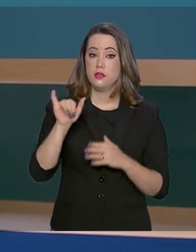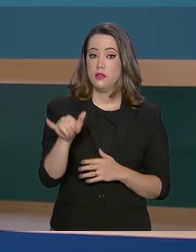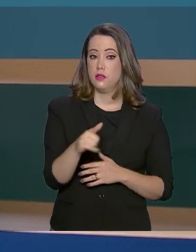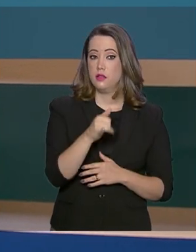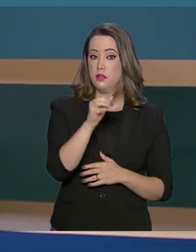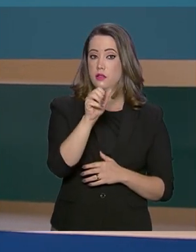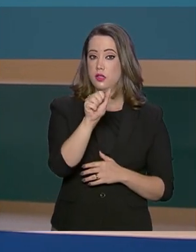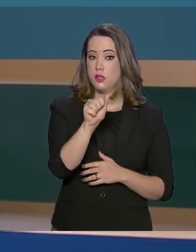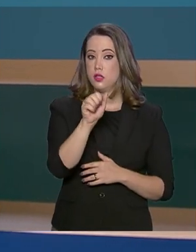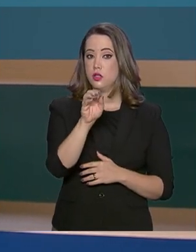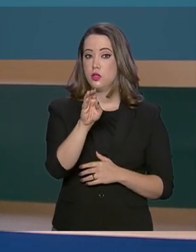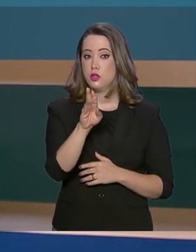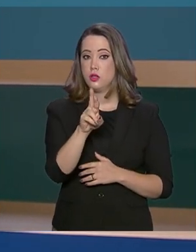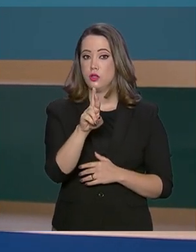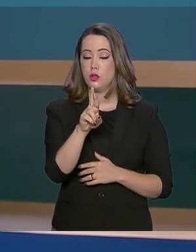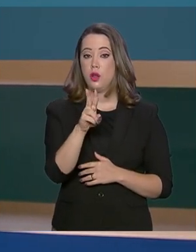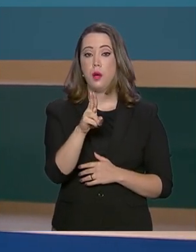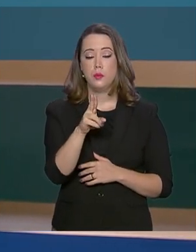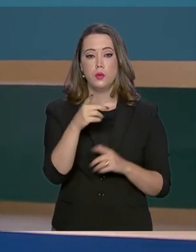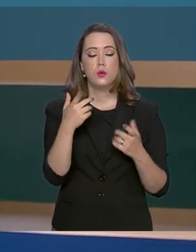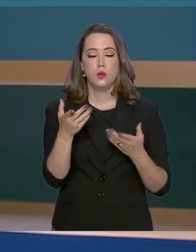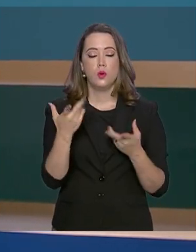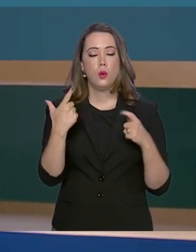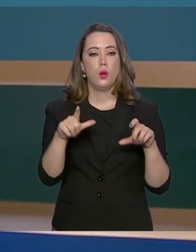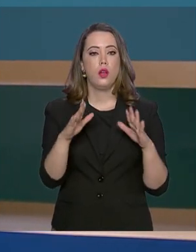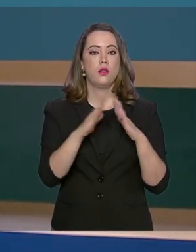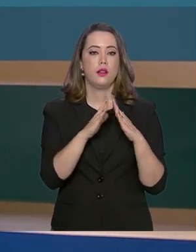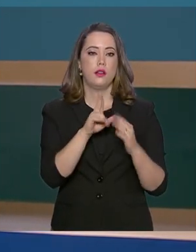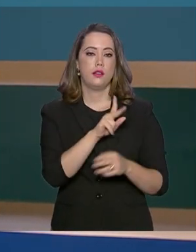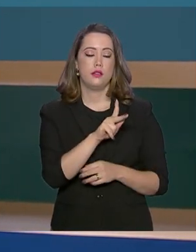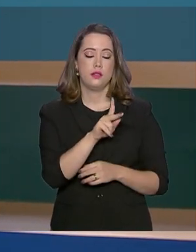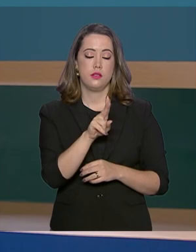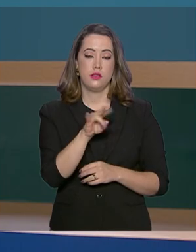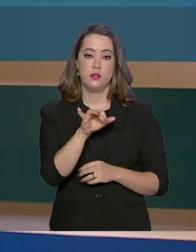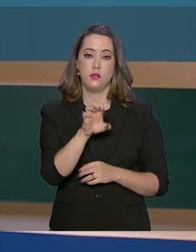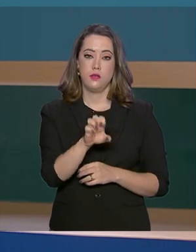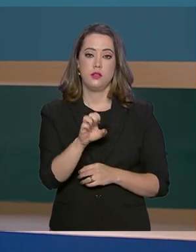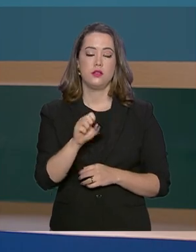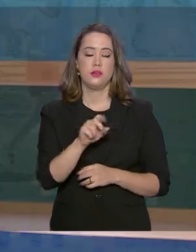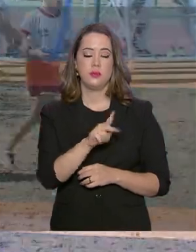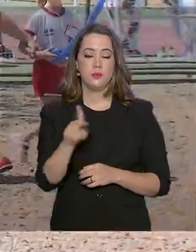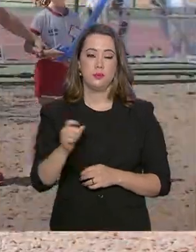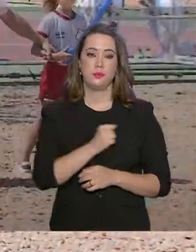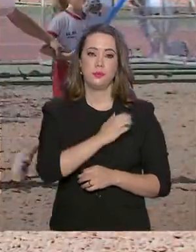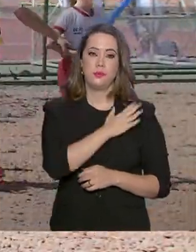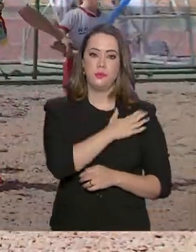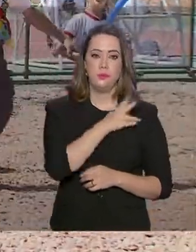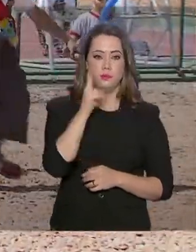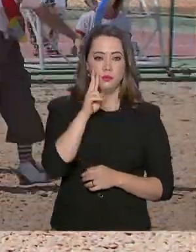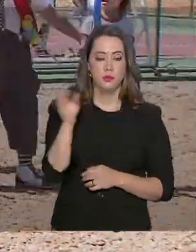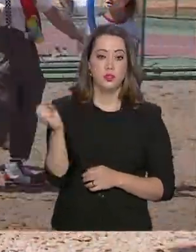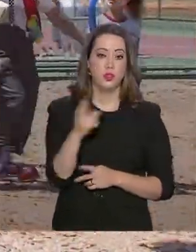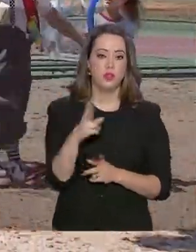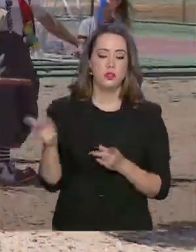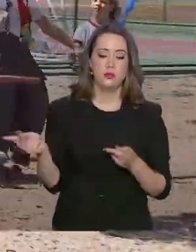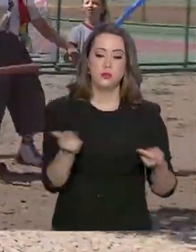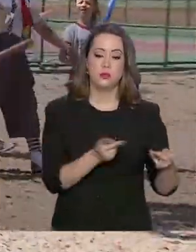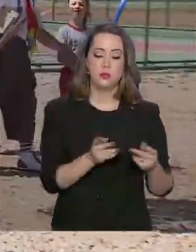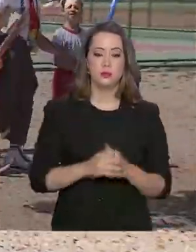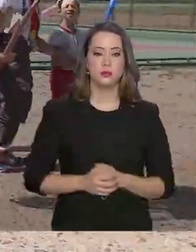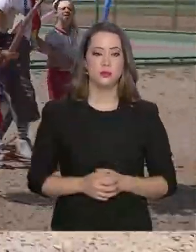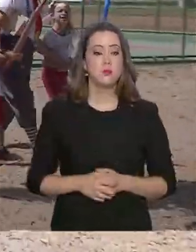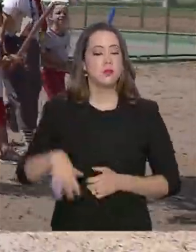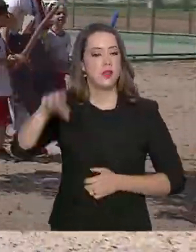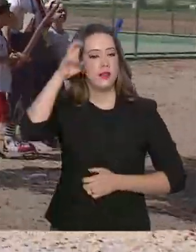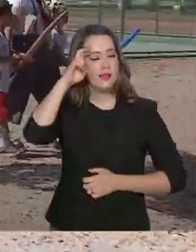oficial do vice-presidente, recebeu uma visita especial e inédita. Olha só. A quinta-feira foi